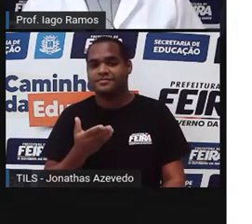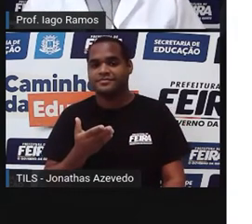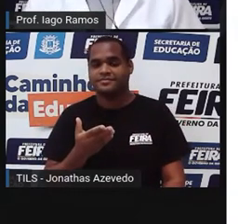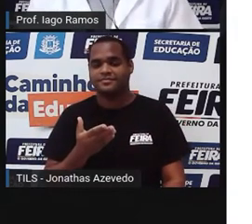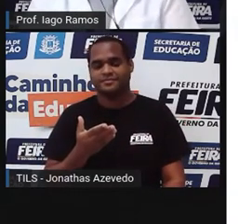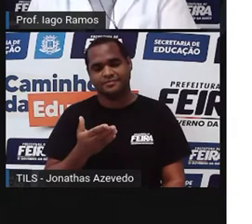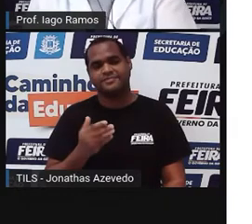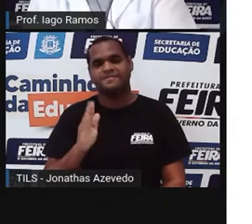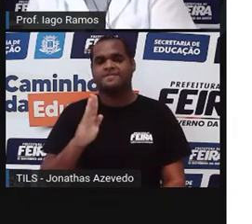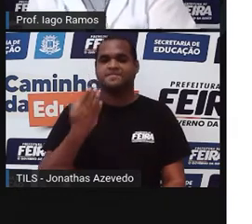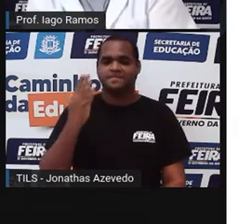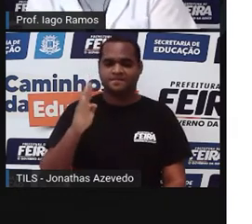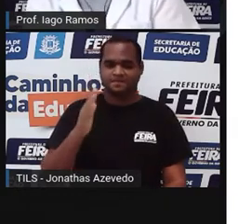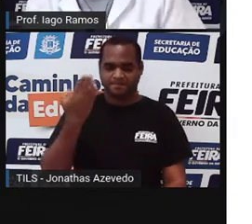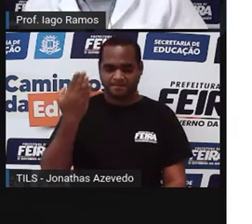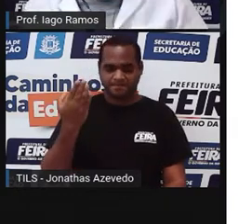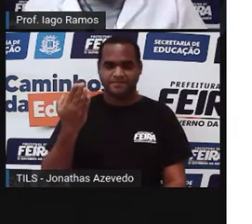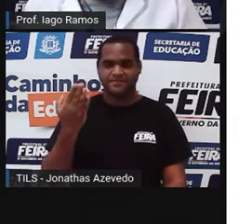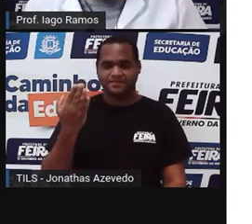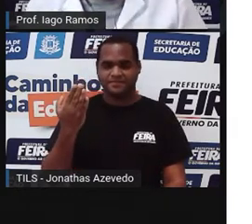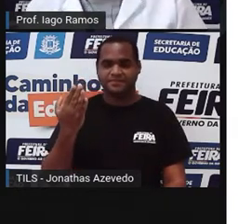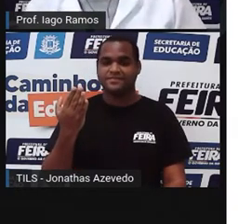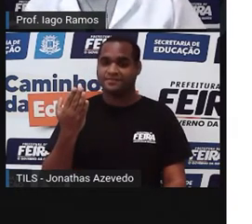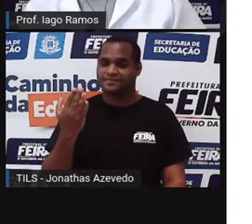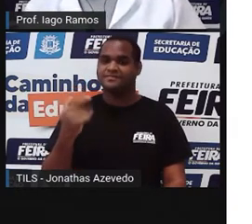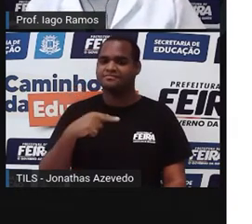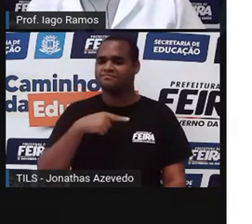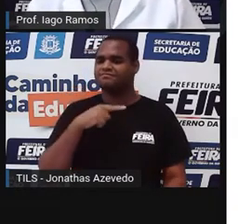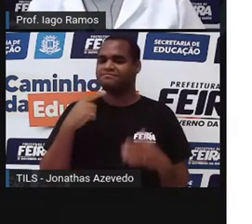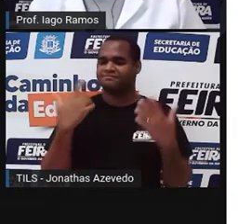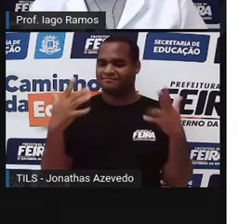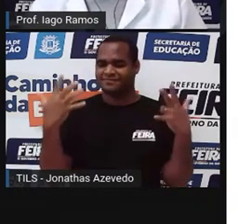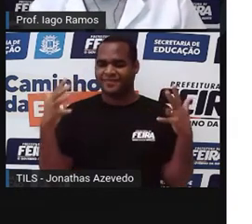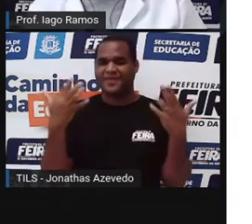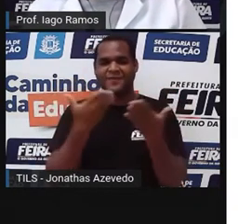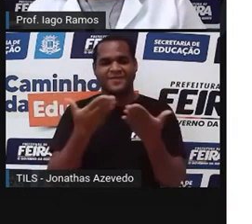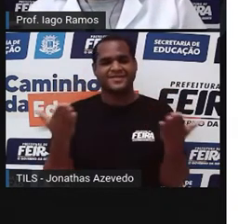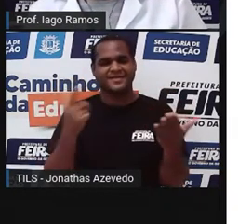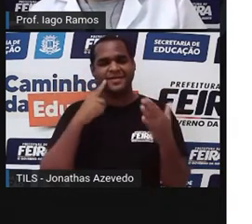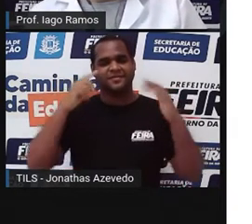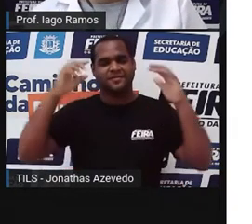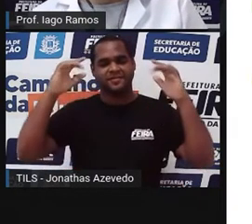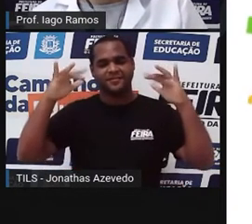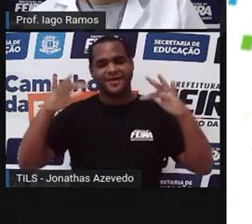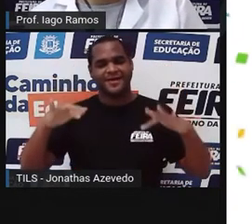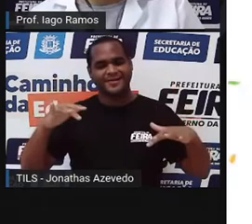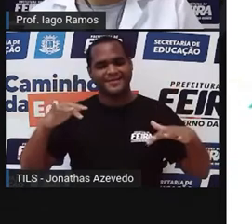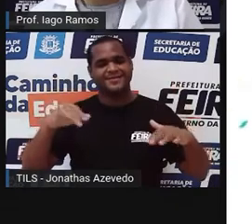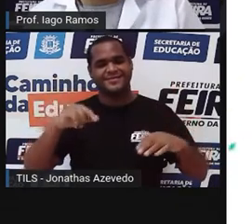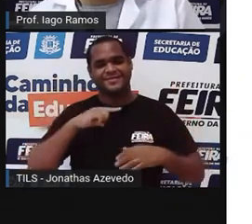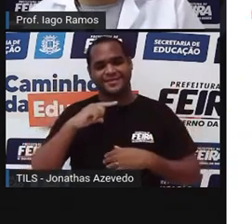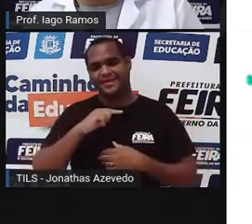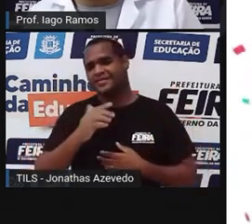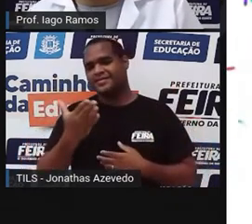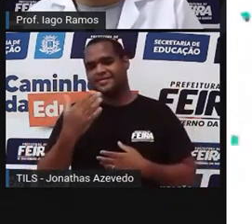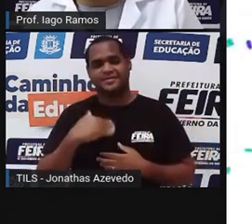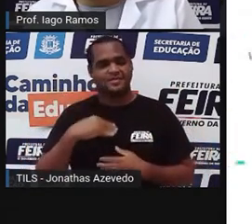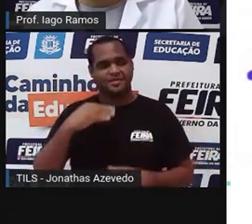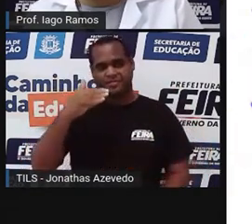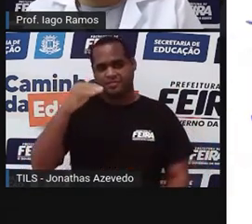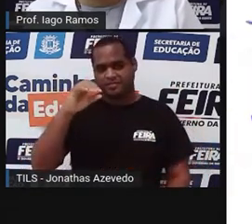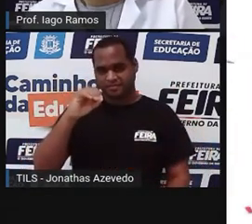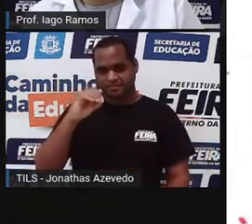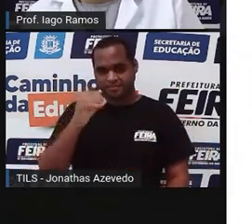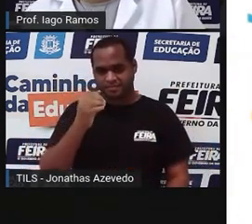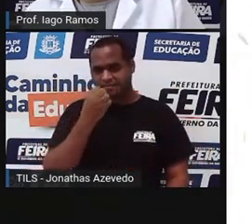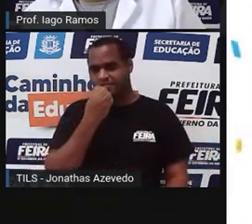Falso. Falso. E parabéns para você que acertou. Deixa eu soltar uns confetezinhos aqui. Nota 10 também.